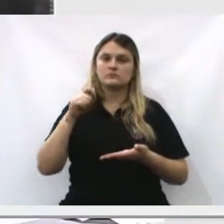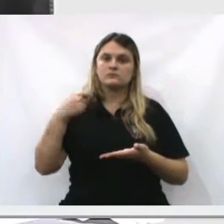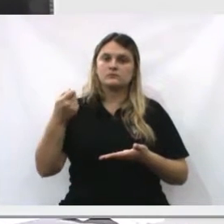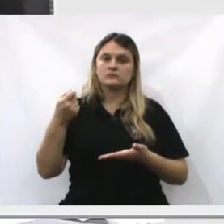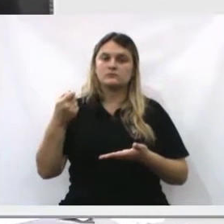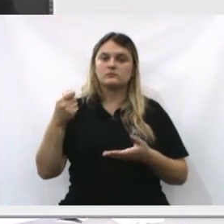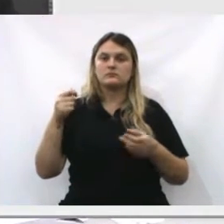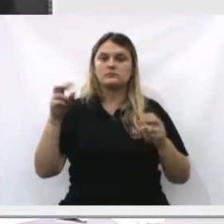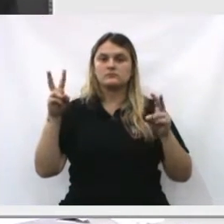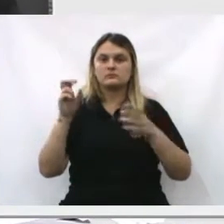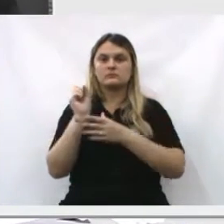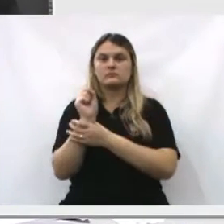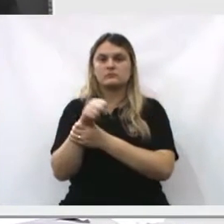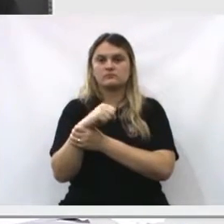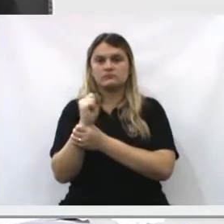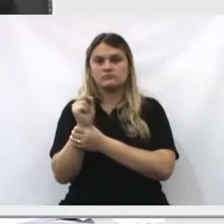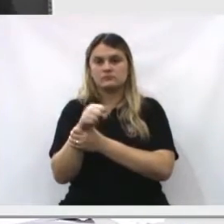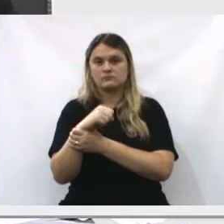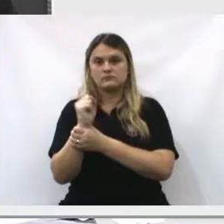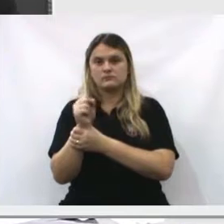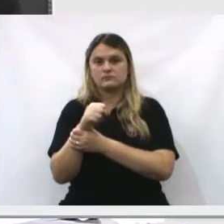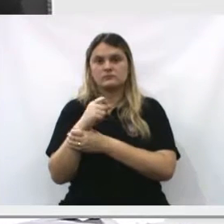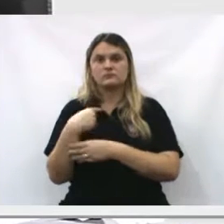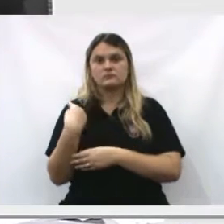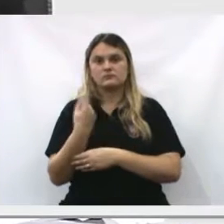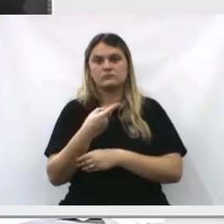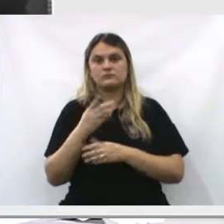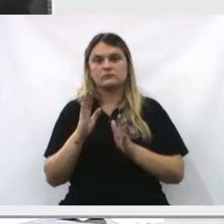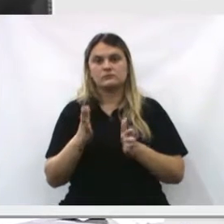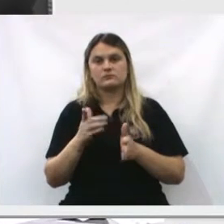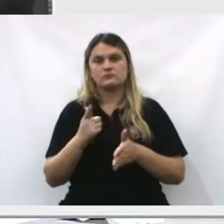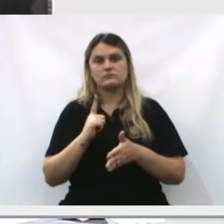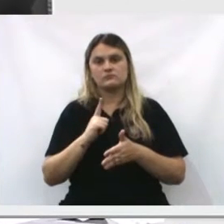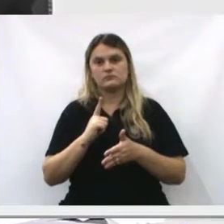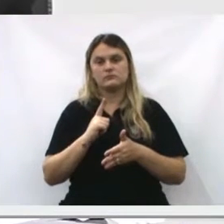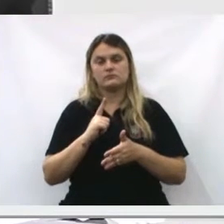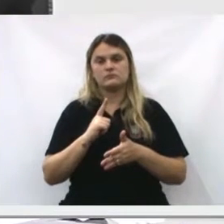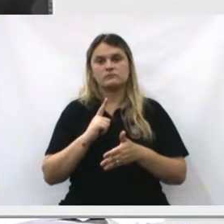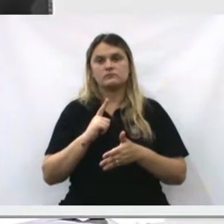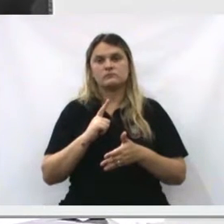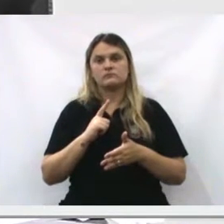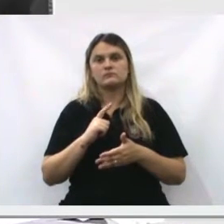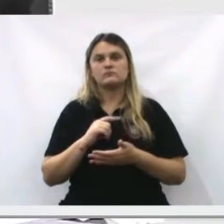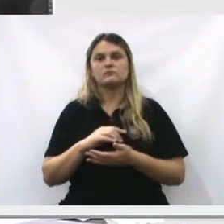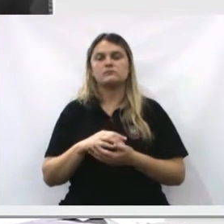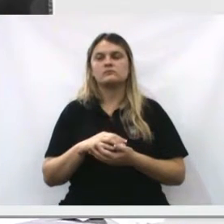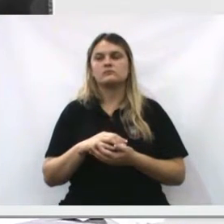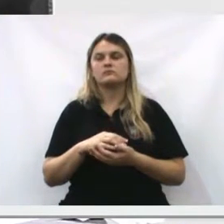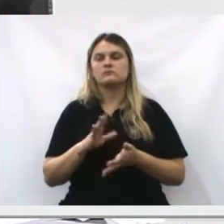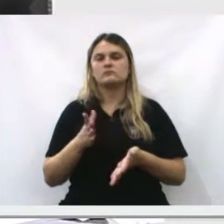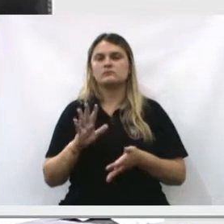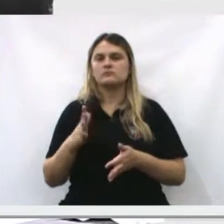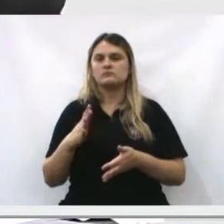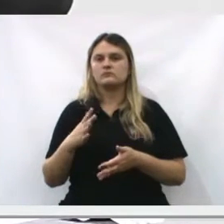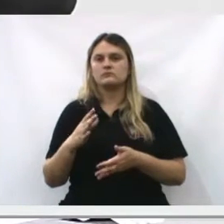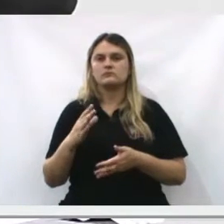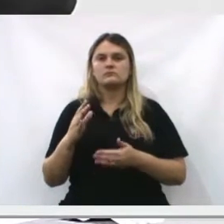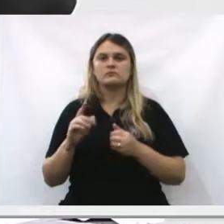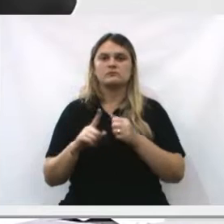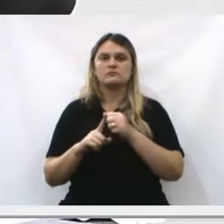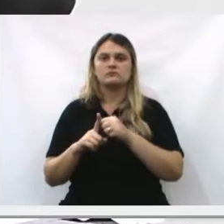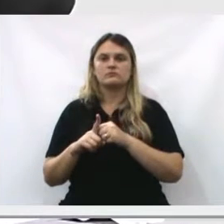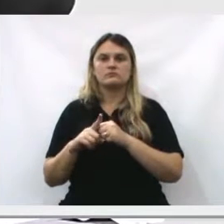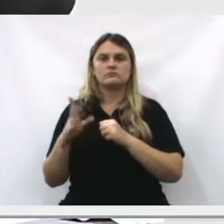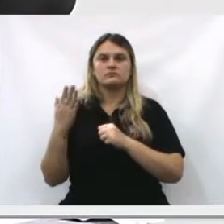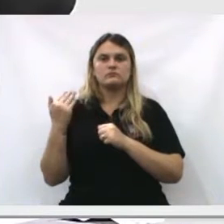anotação aqui a respeito da fisioterapia. Nós já estamos aí há quanto tempo